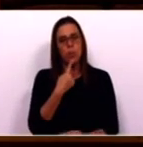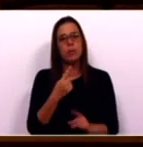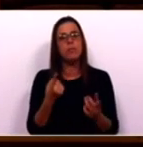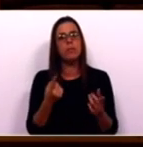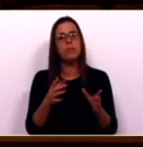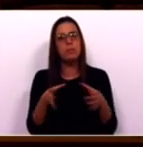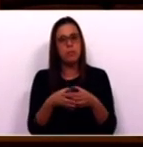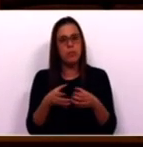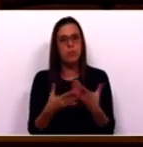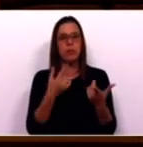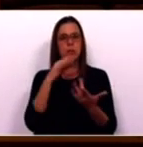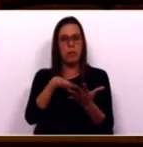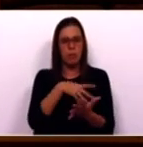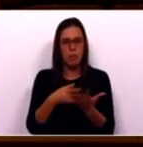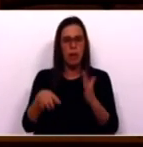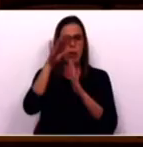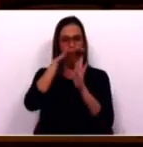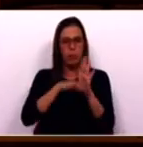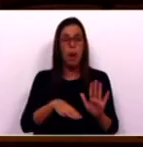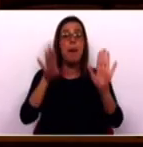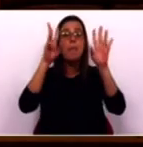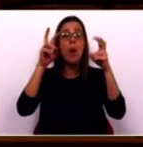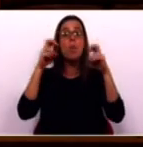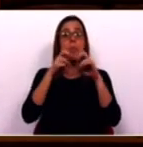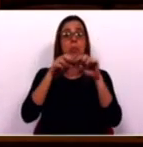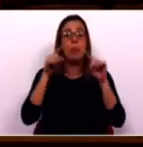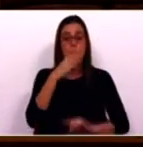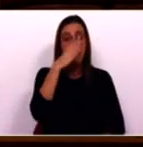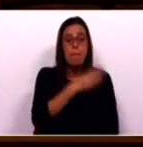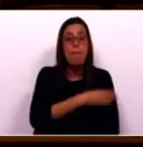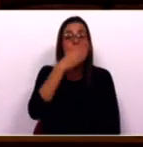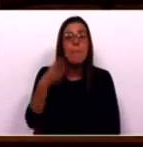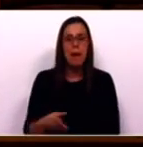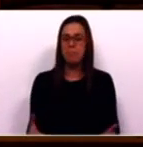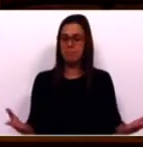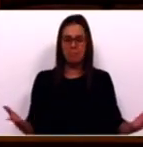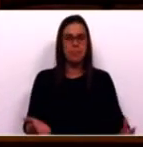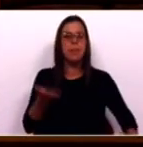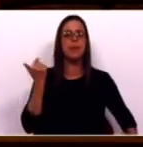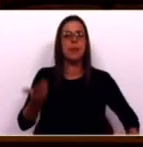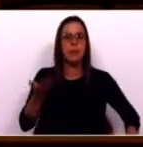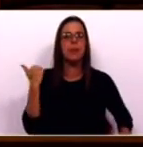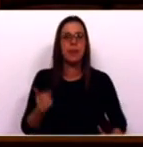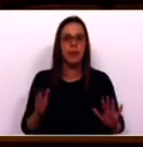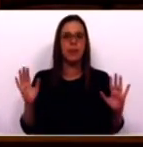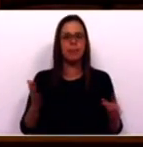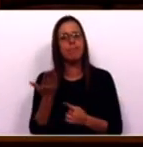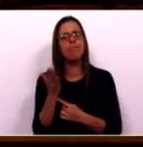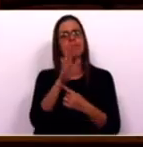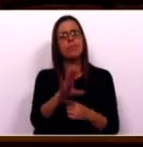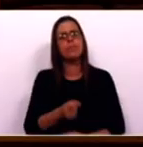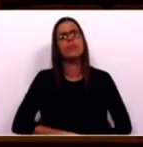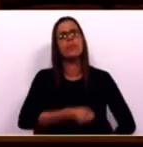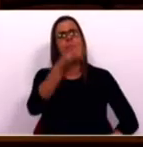comissões, muitos planos e programas, mas o problema é que a sua aplicação prática deixa muito a desejar. Por exemplo,